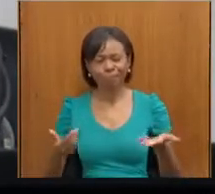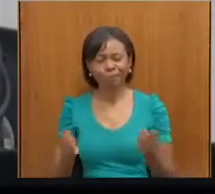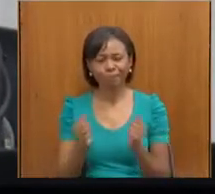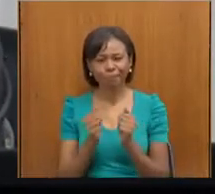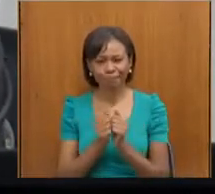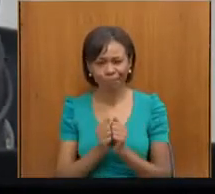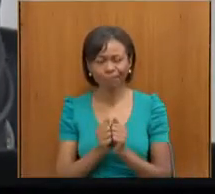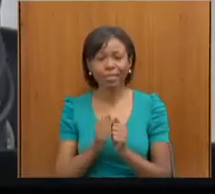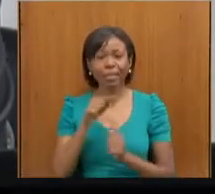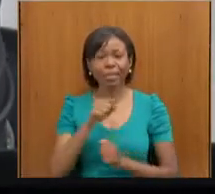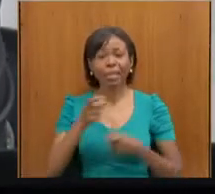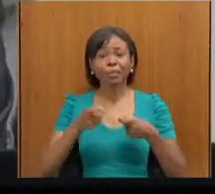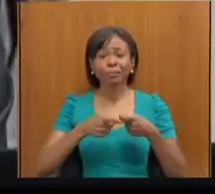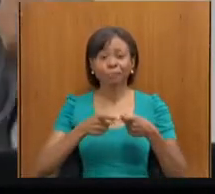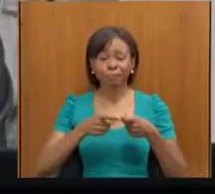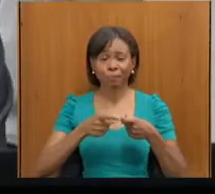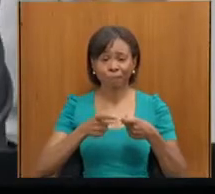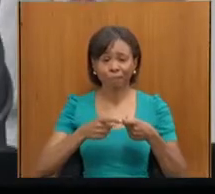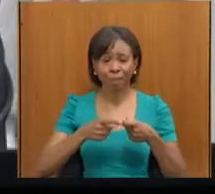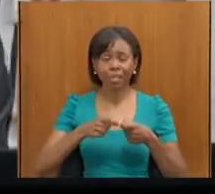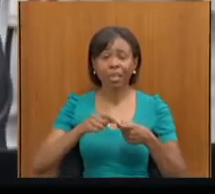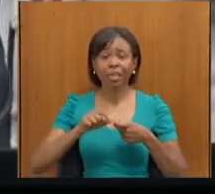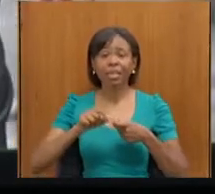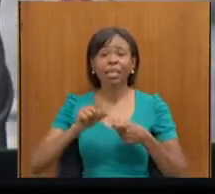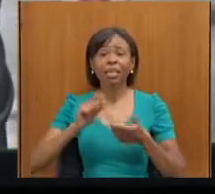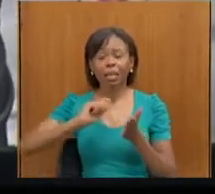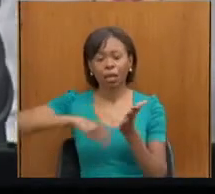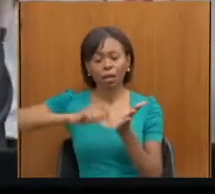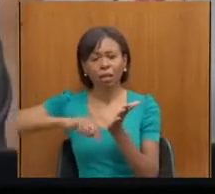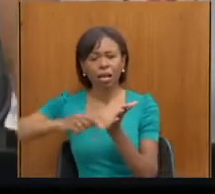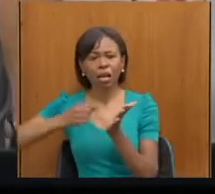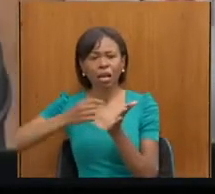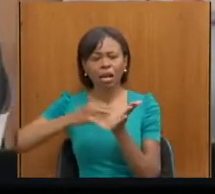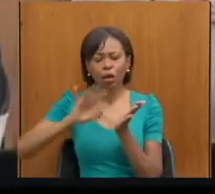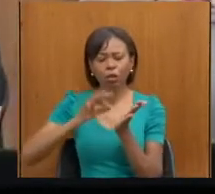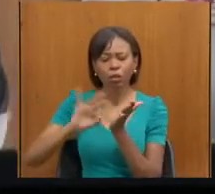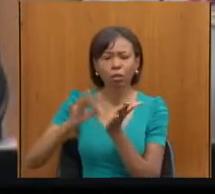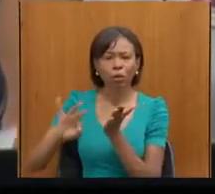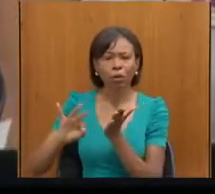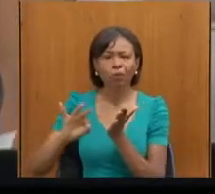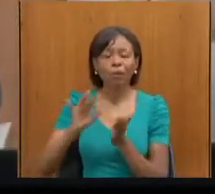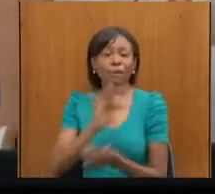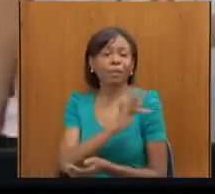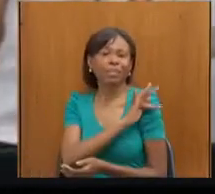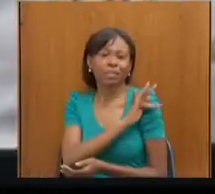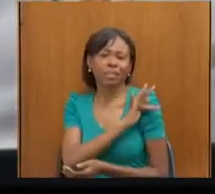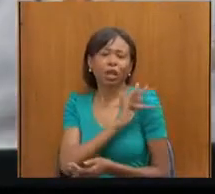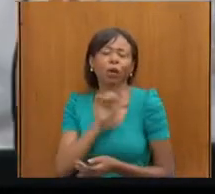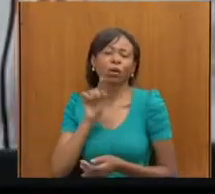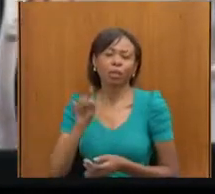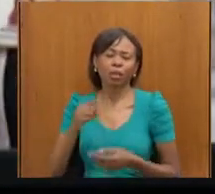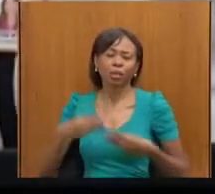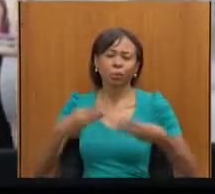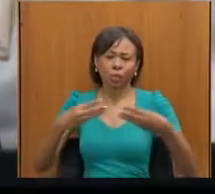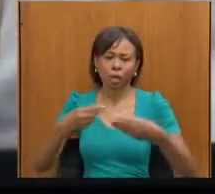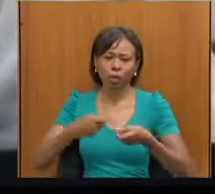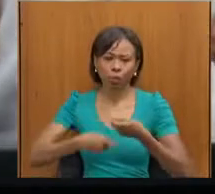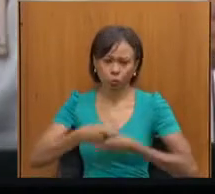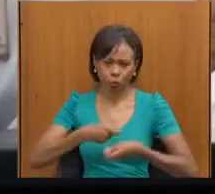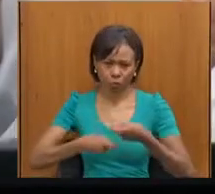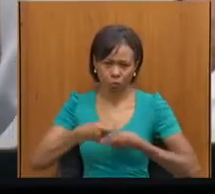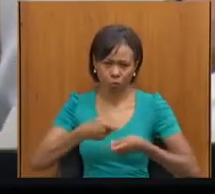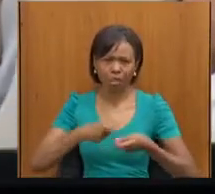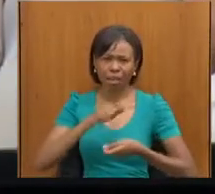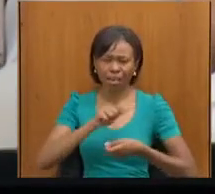Laila é médica e auditora fiscal do trabalho no Ministério da Economia, uma grande ativista também em defesa